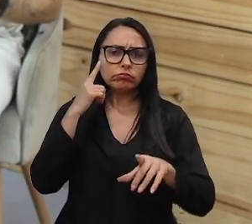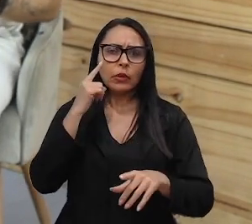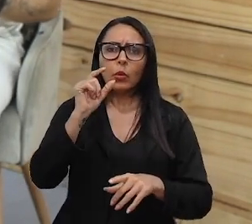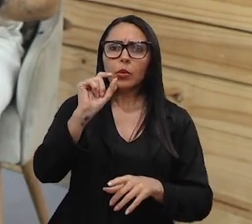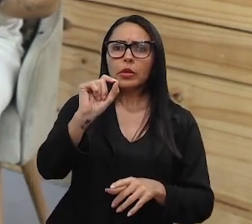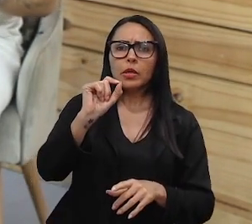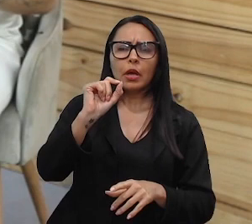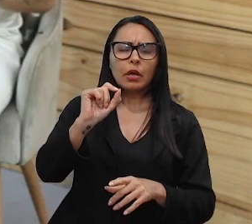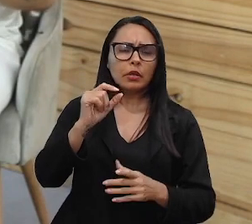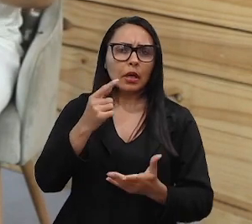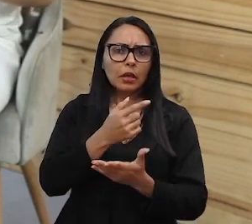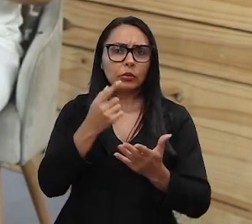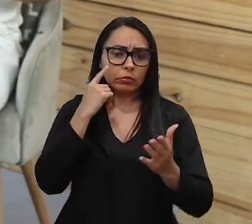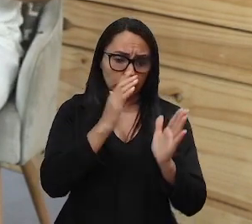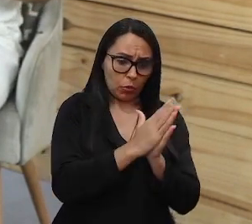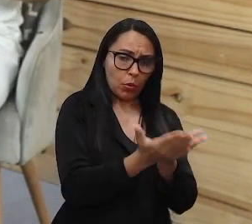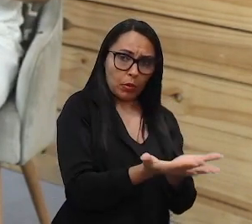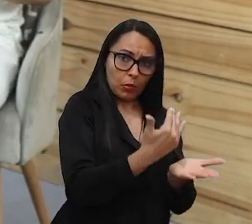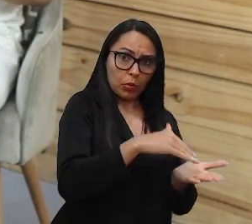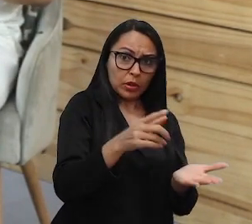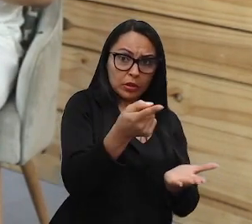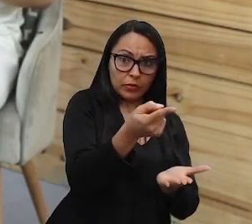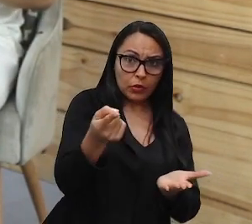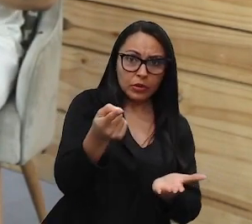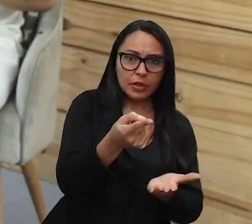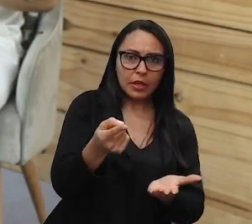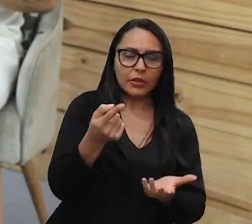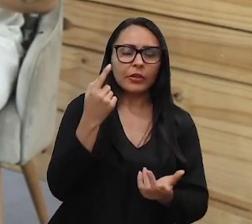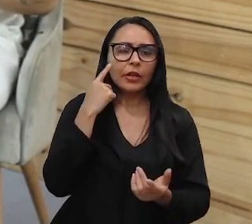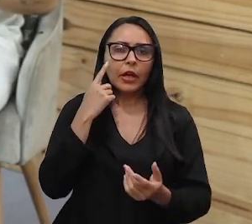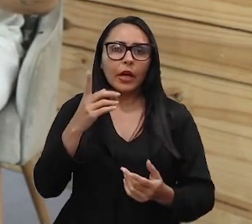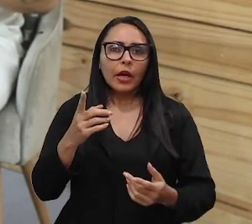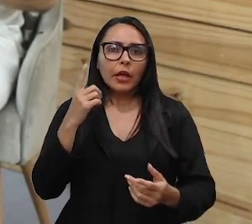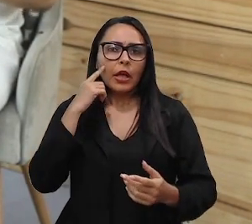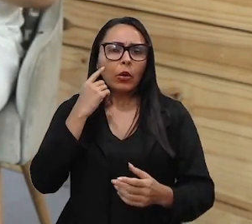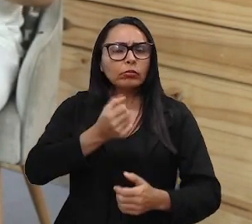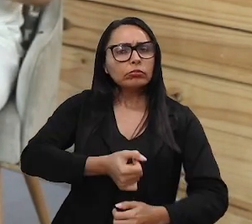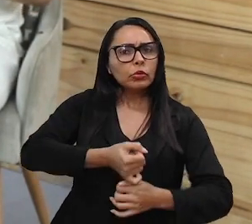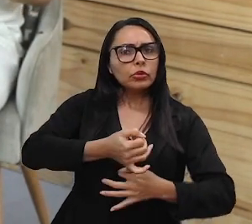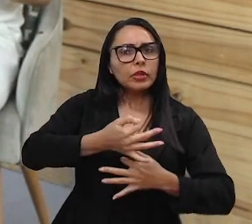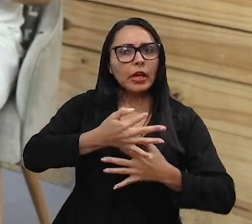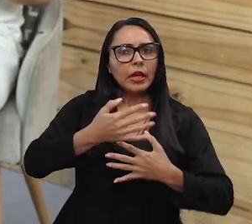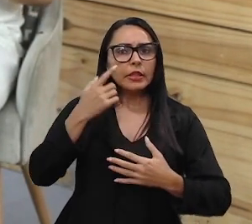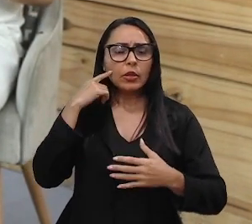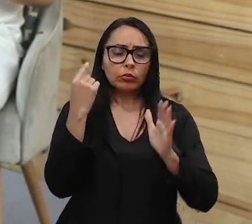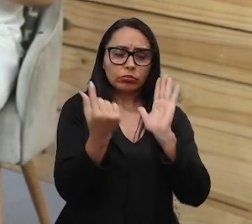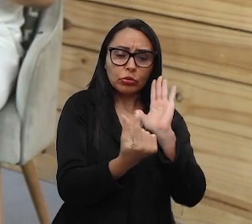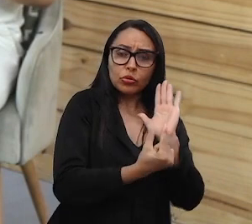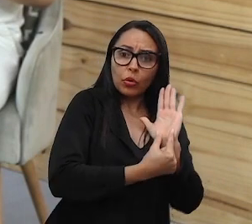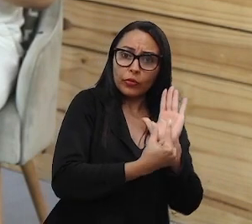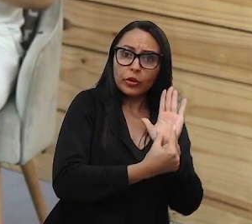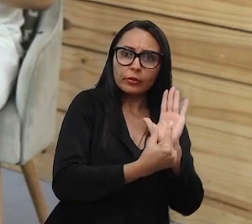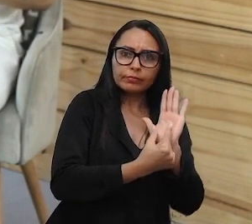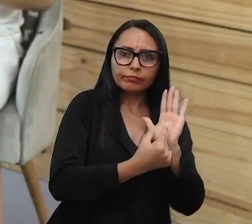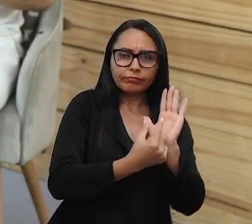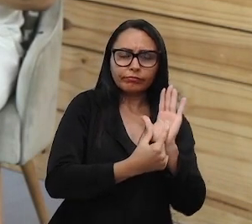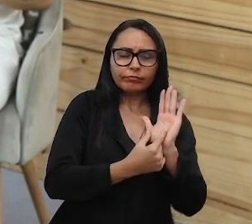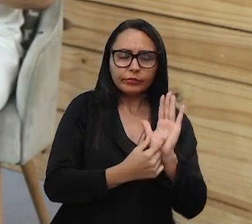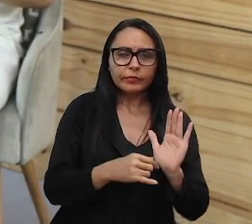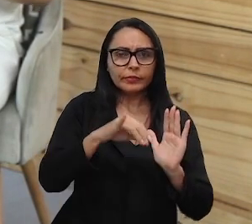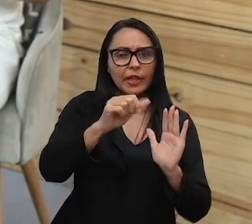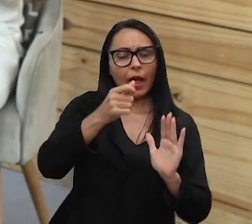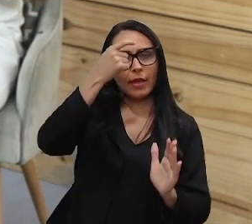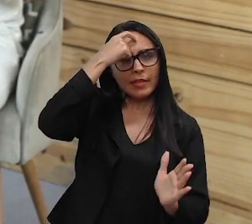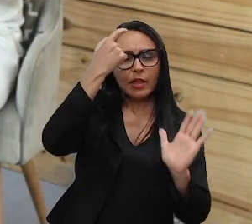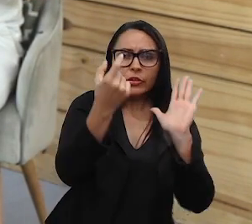que se trata, inclusive está até no e-book, mas para a gente rememorar. Os chatbots são softwares de inteligência artificial